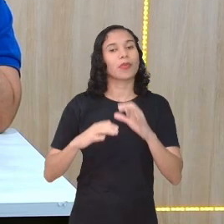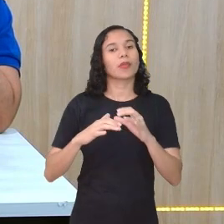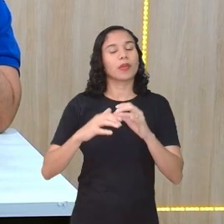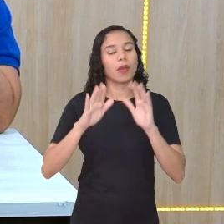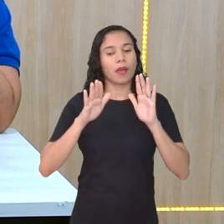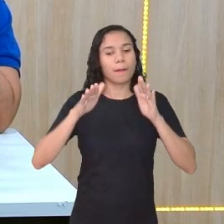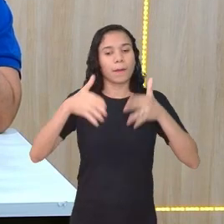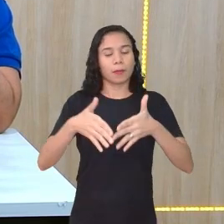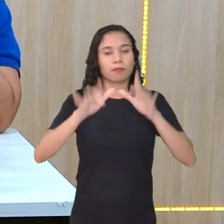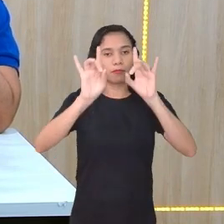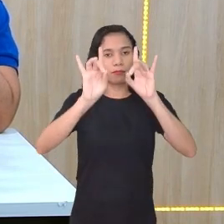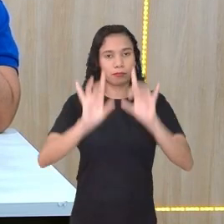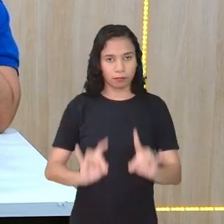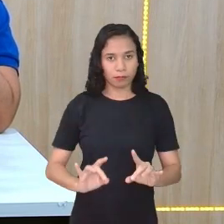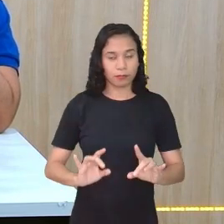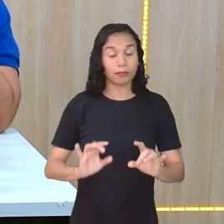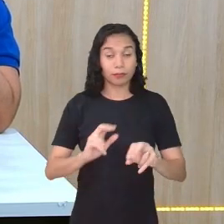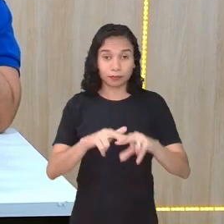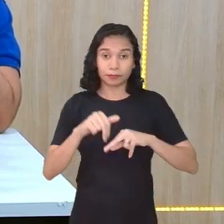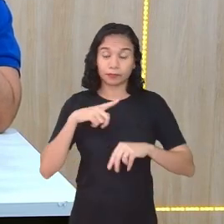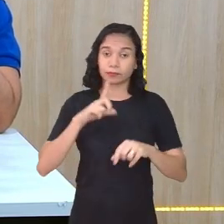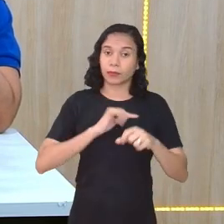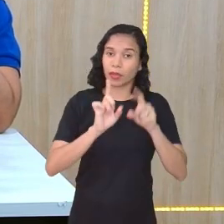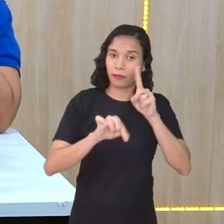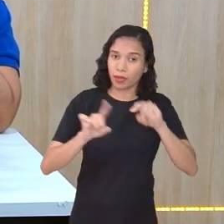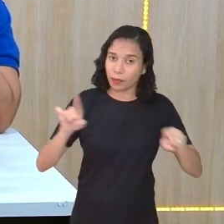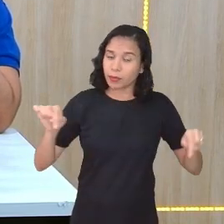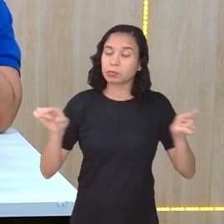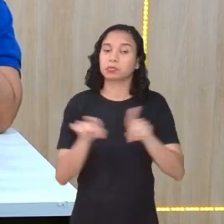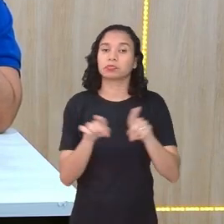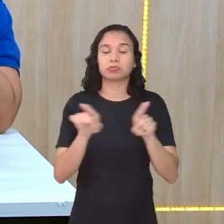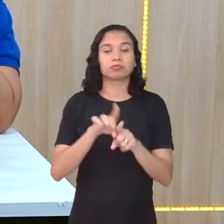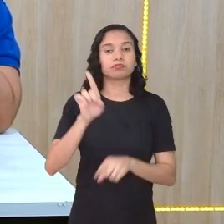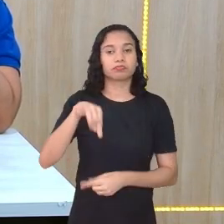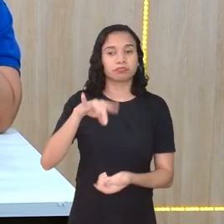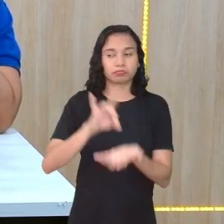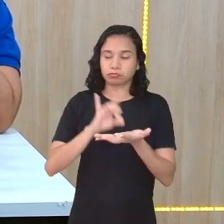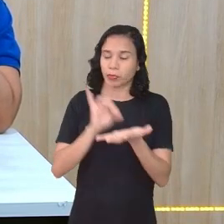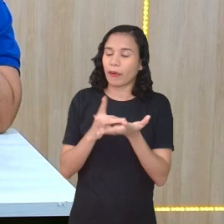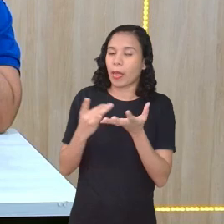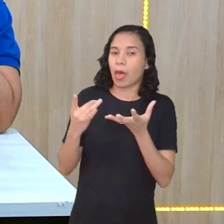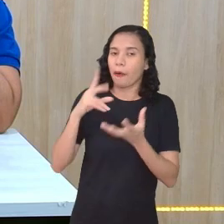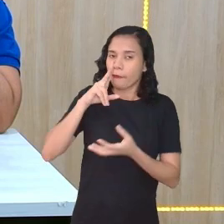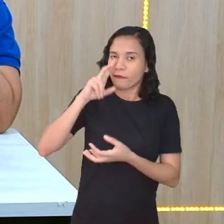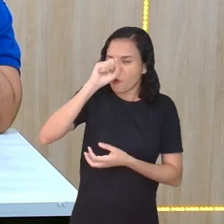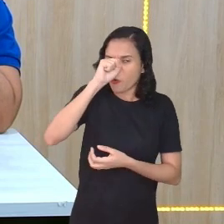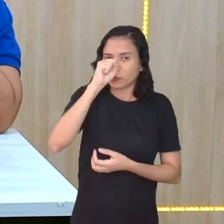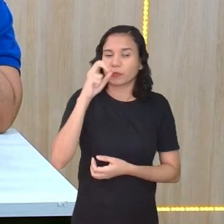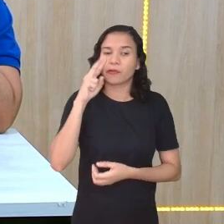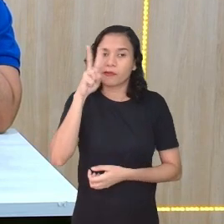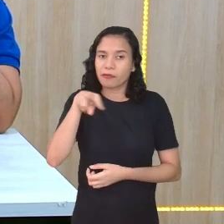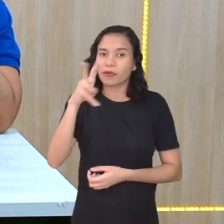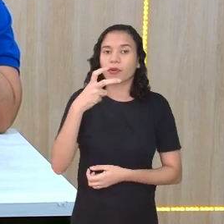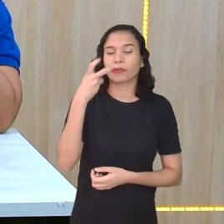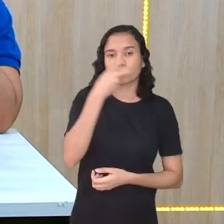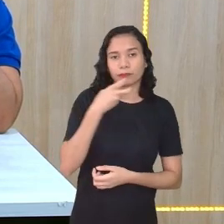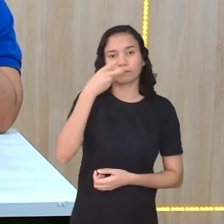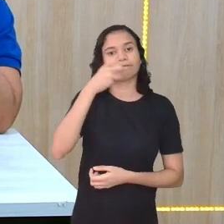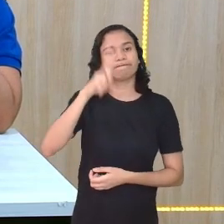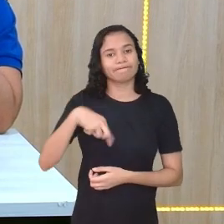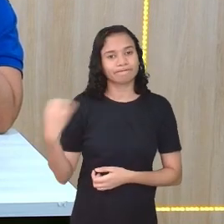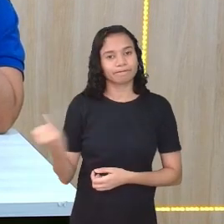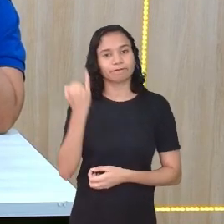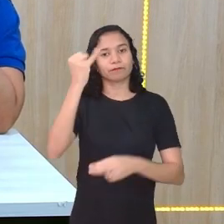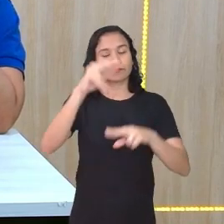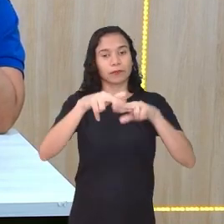específica. Essa variabilidade também é muito forte na oralidade. E é essencial, né? Porque